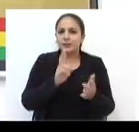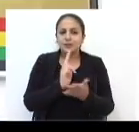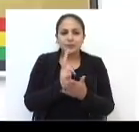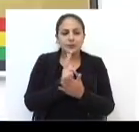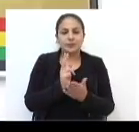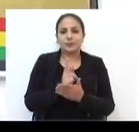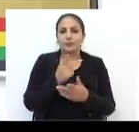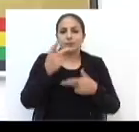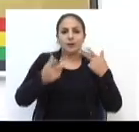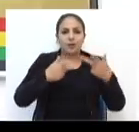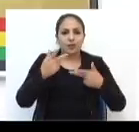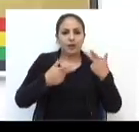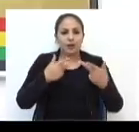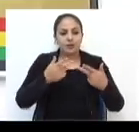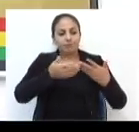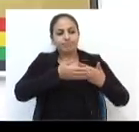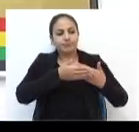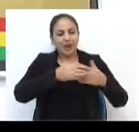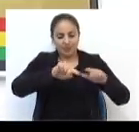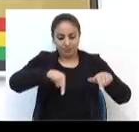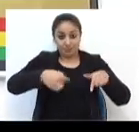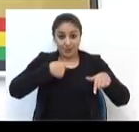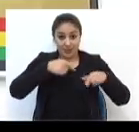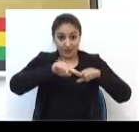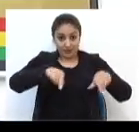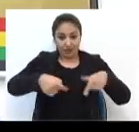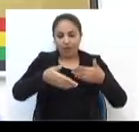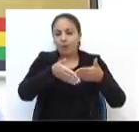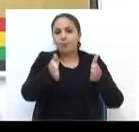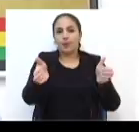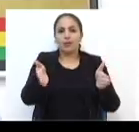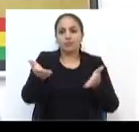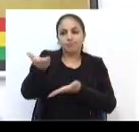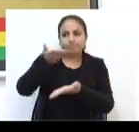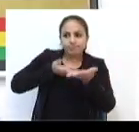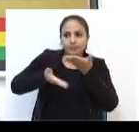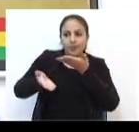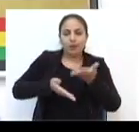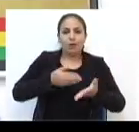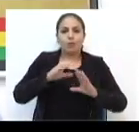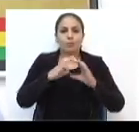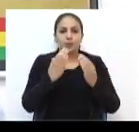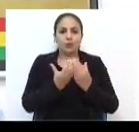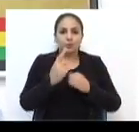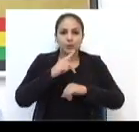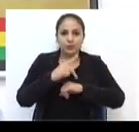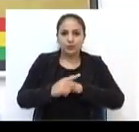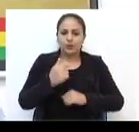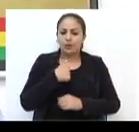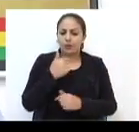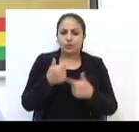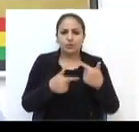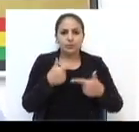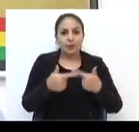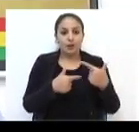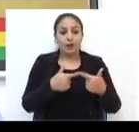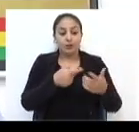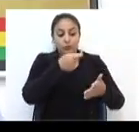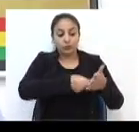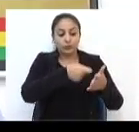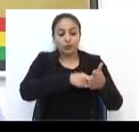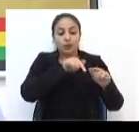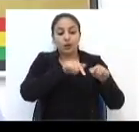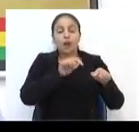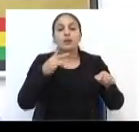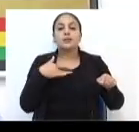sempre que as portas desse gabinete estão sempre abertas para atender a comunidade de Passo Fundo. E vou trabalhar sempre, como eu disse, eu batalho muito pela saúde e vou